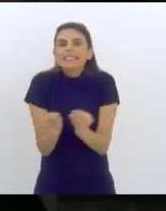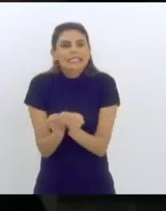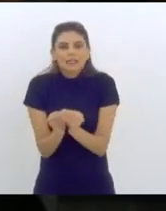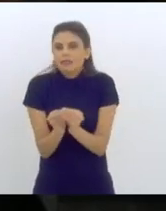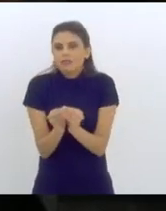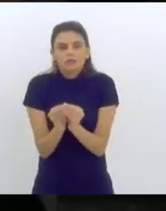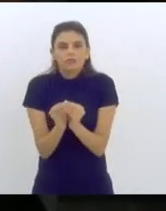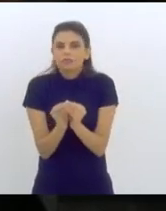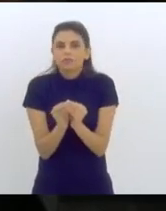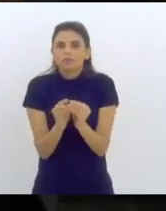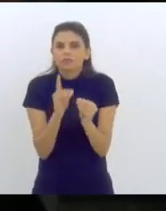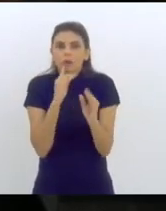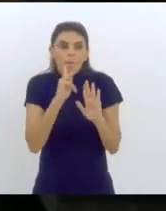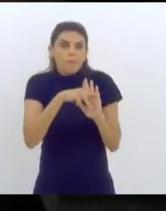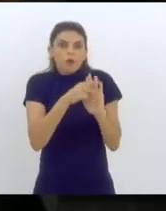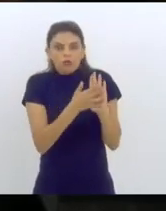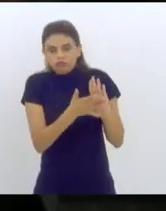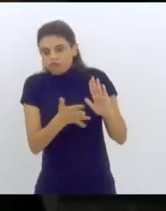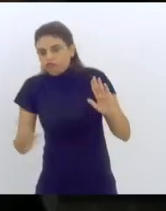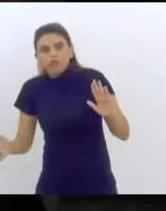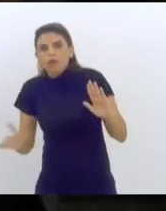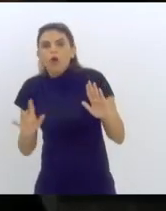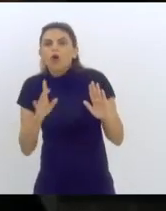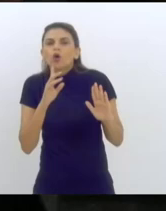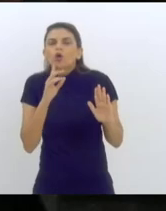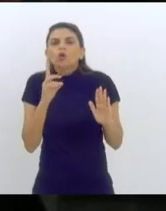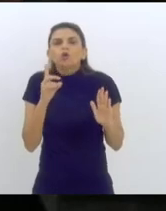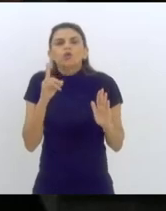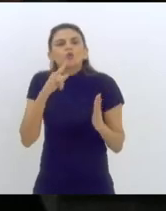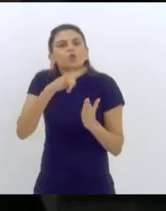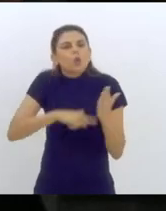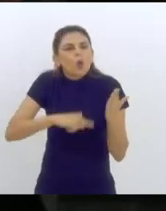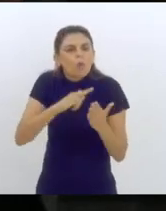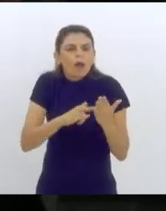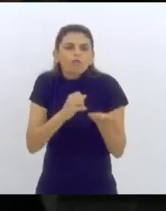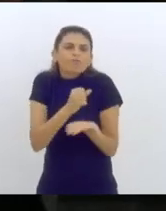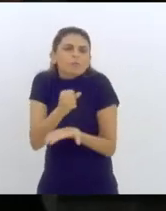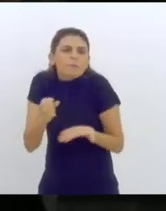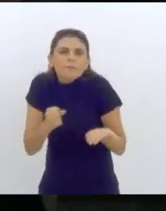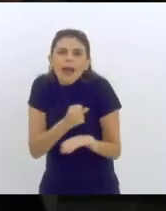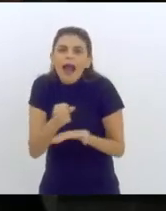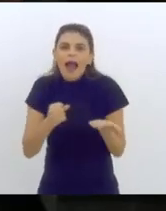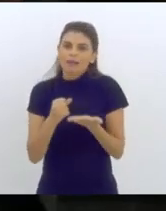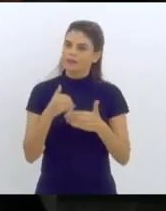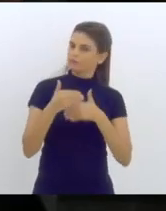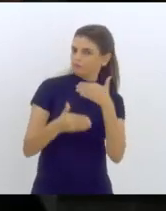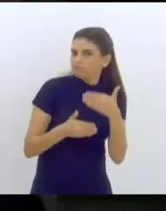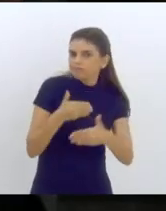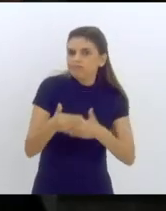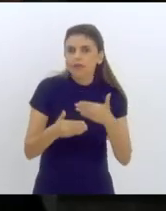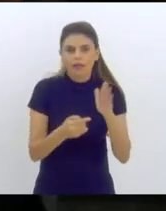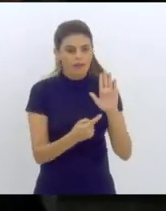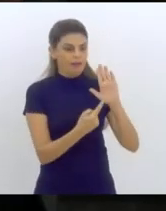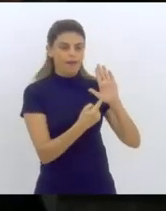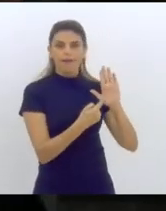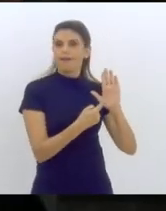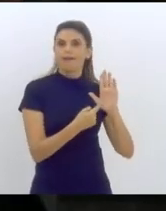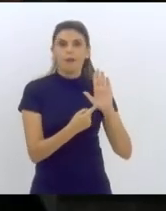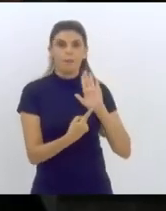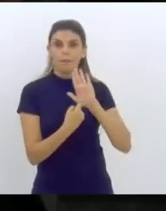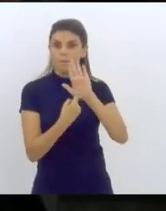Econômico Social, um documento base, um sumário executivo, que aqui